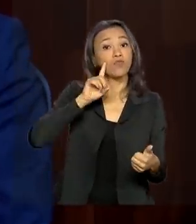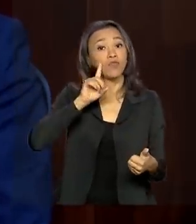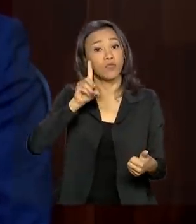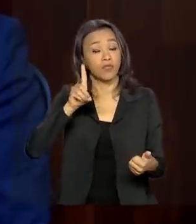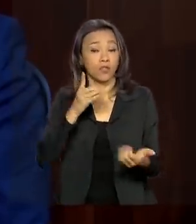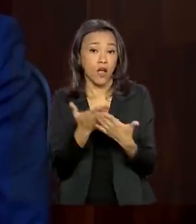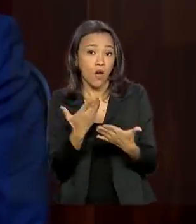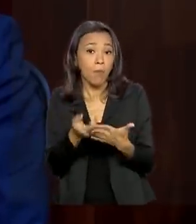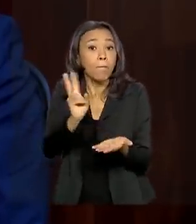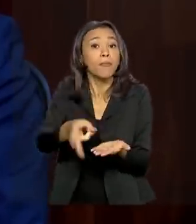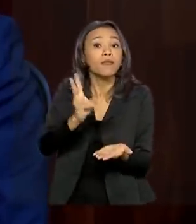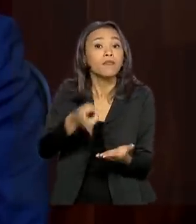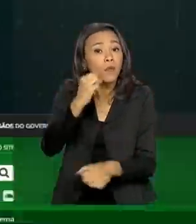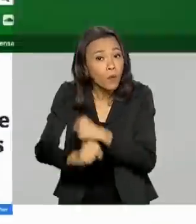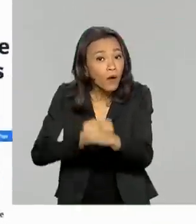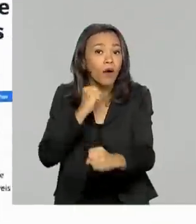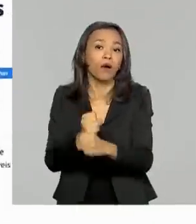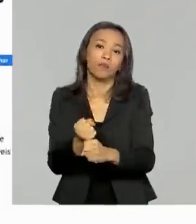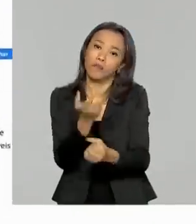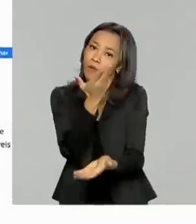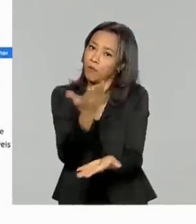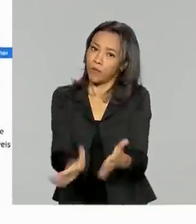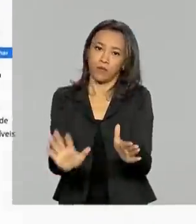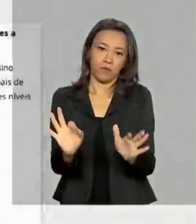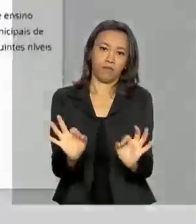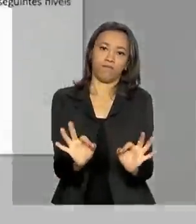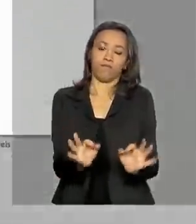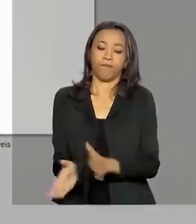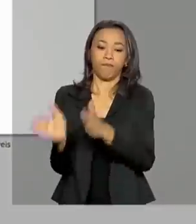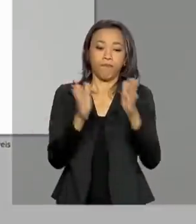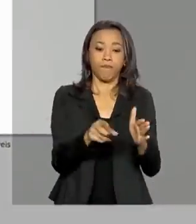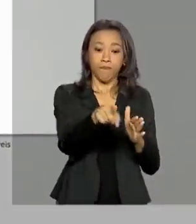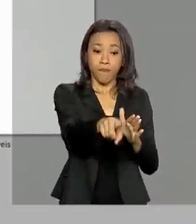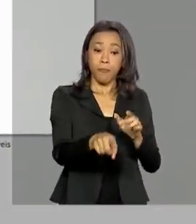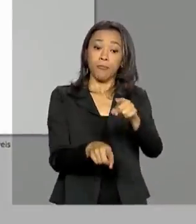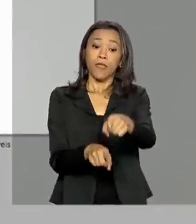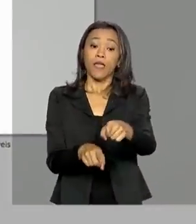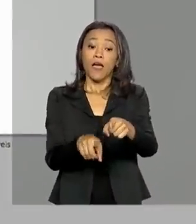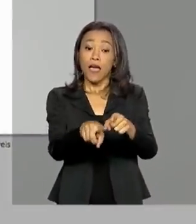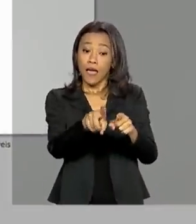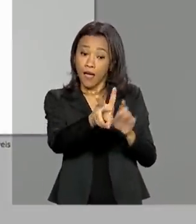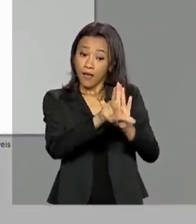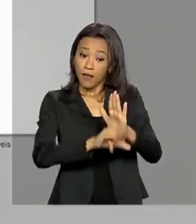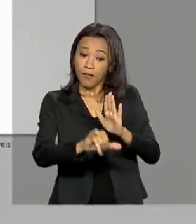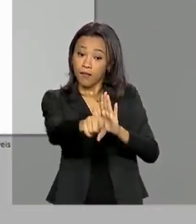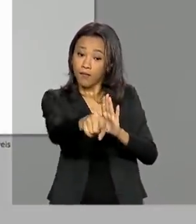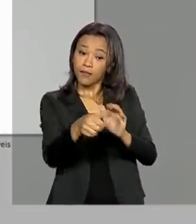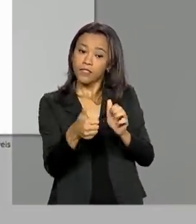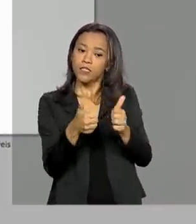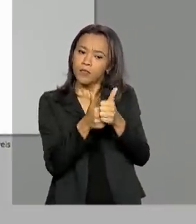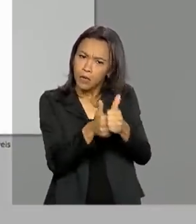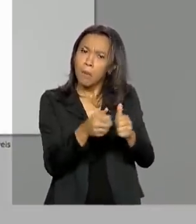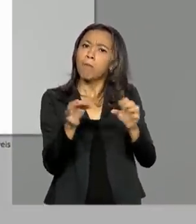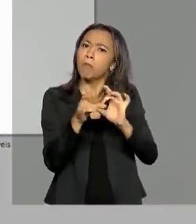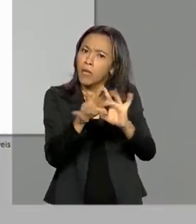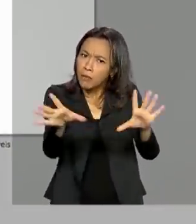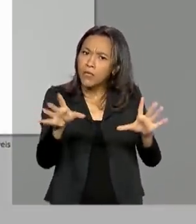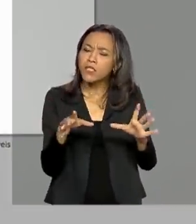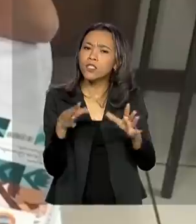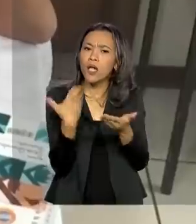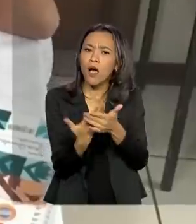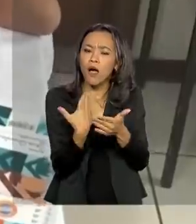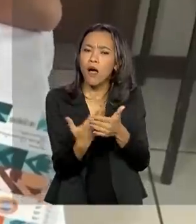o ano preservado para as crianças. A lei de diretrizes e bases da educação permite aulas à distância dentro do ano